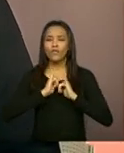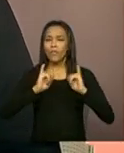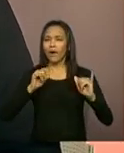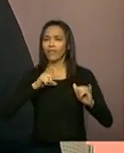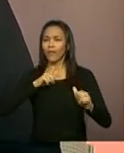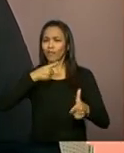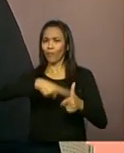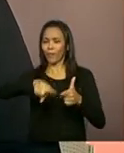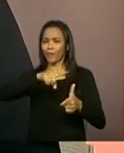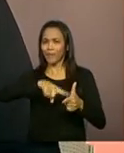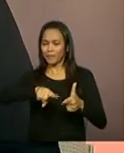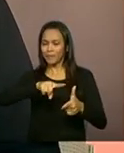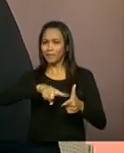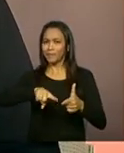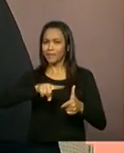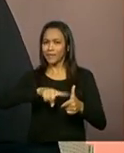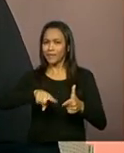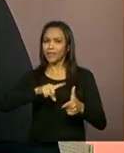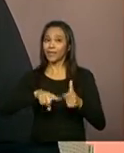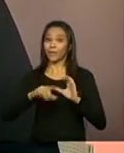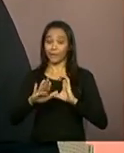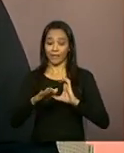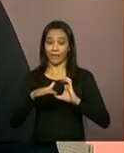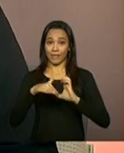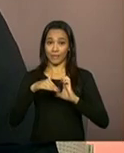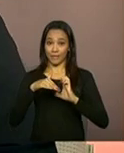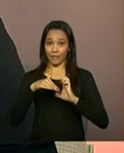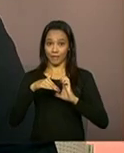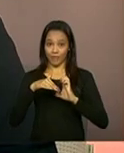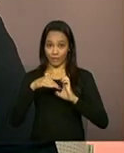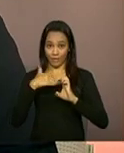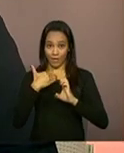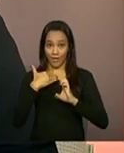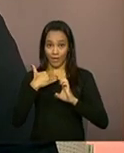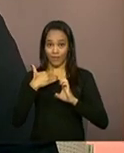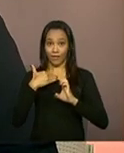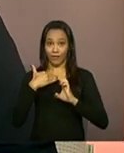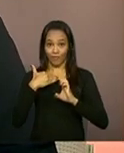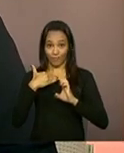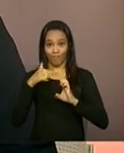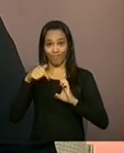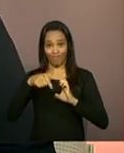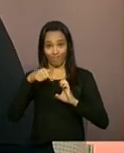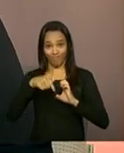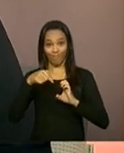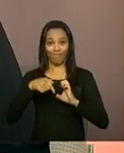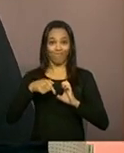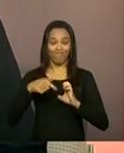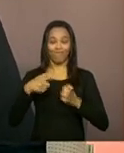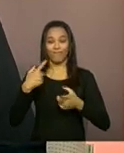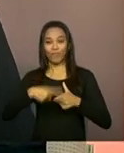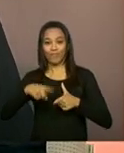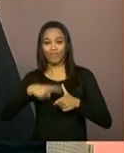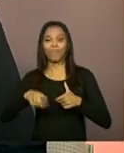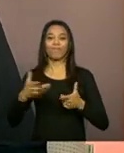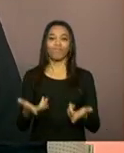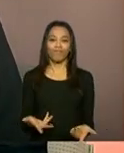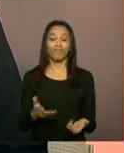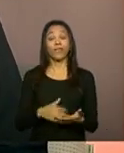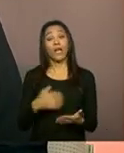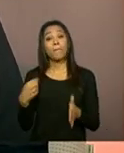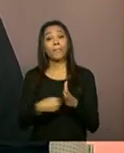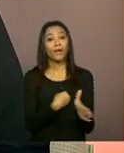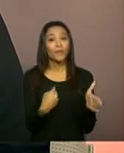problema com o e-mail. Travou aqui o correio eletrônico. Então, as